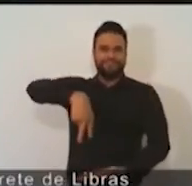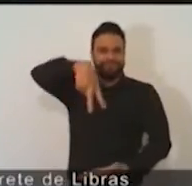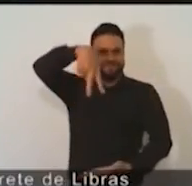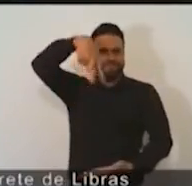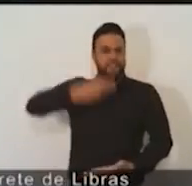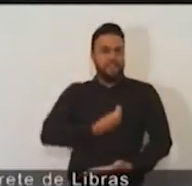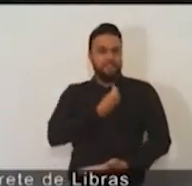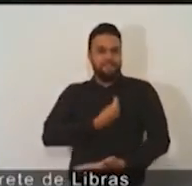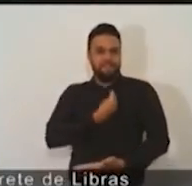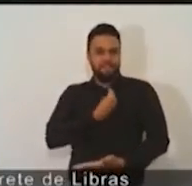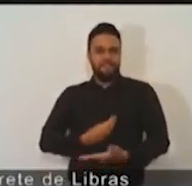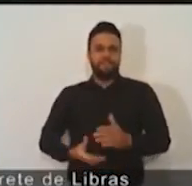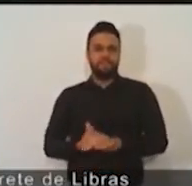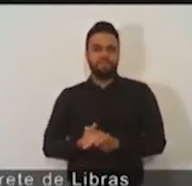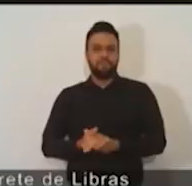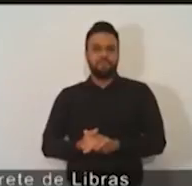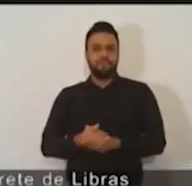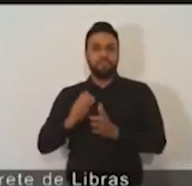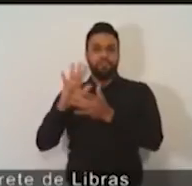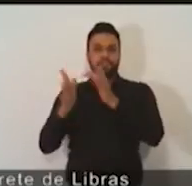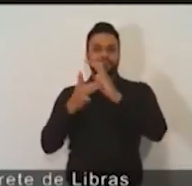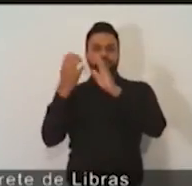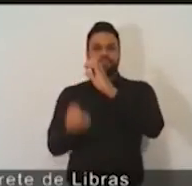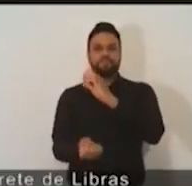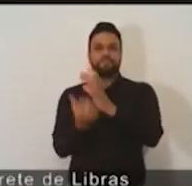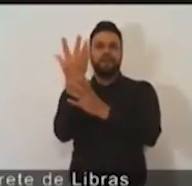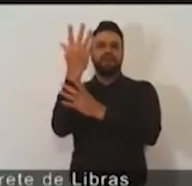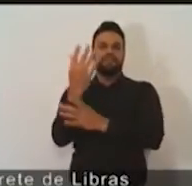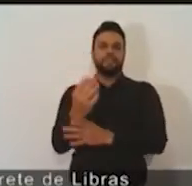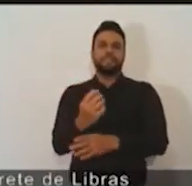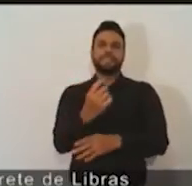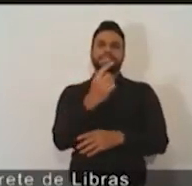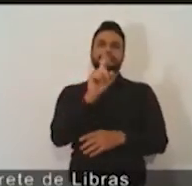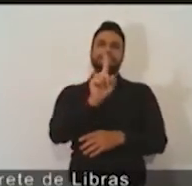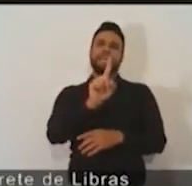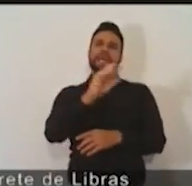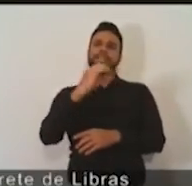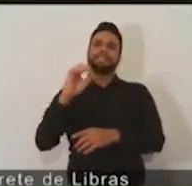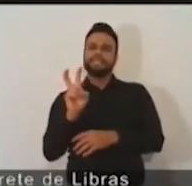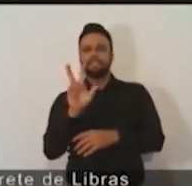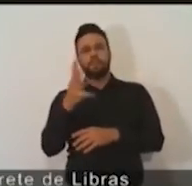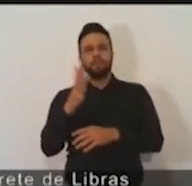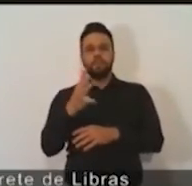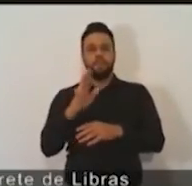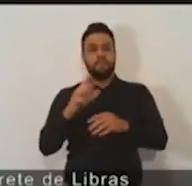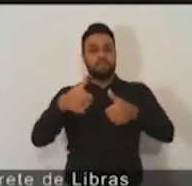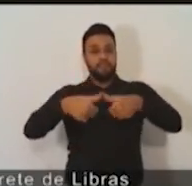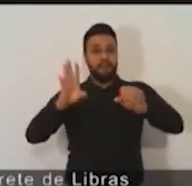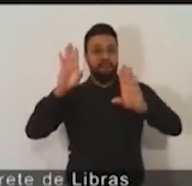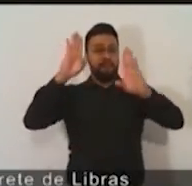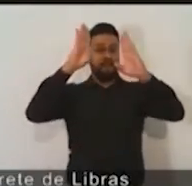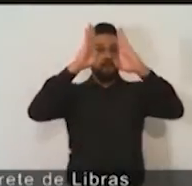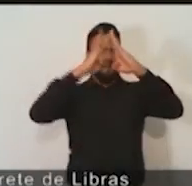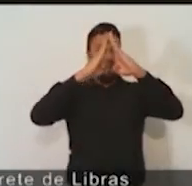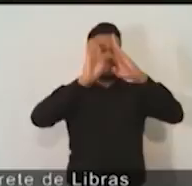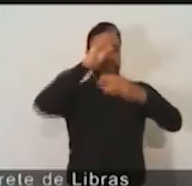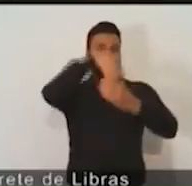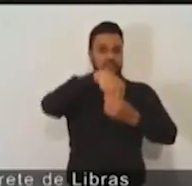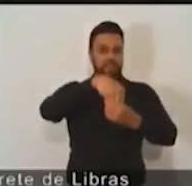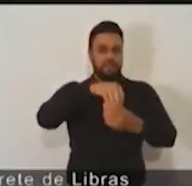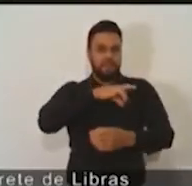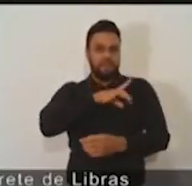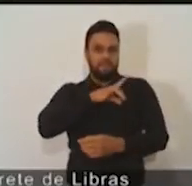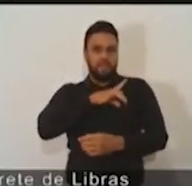discípulos que estavam fechados numa casa com medo. E ele disse, paz, seja